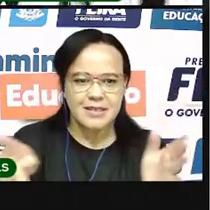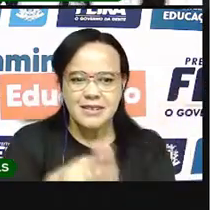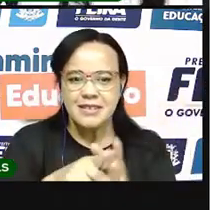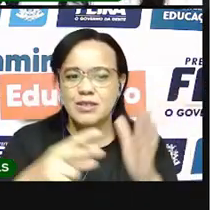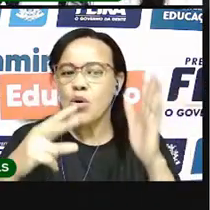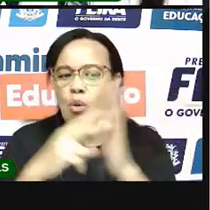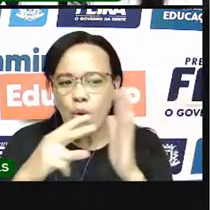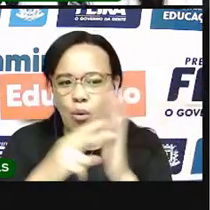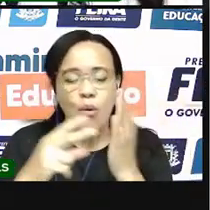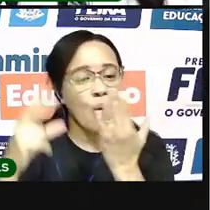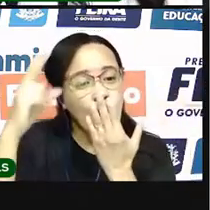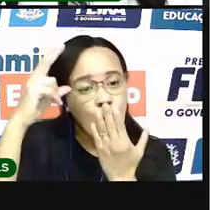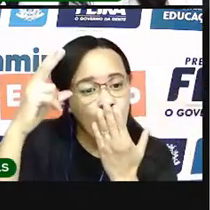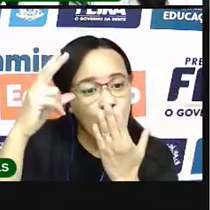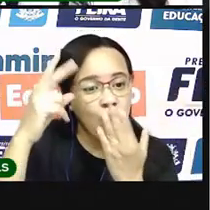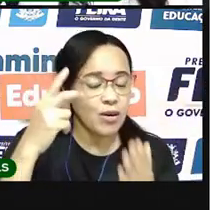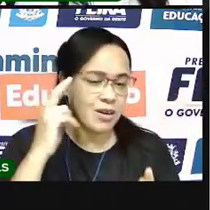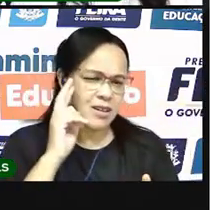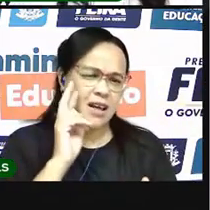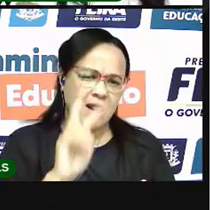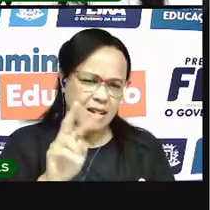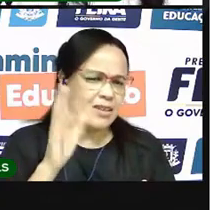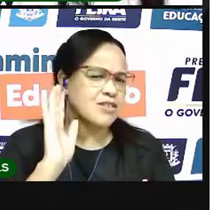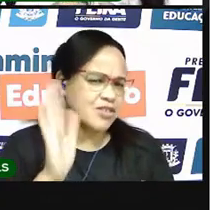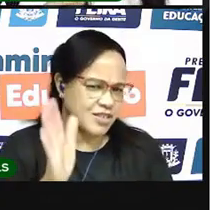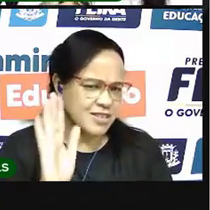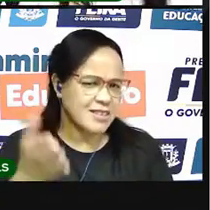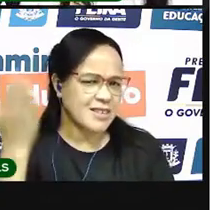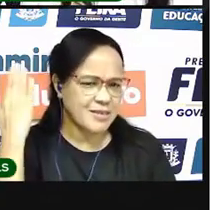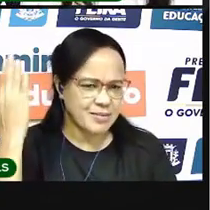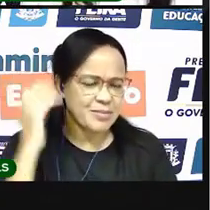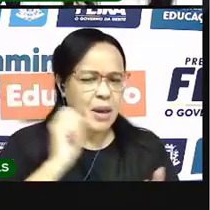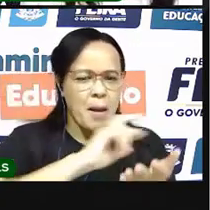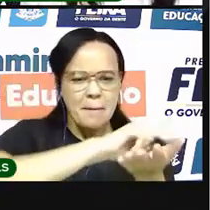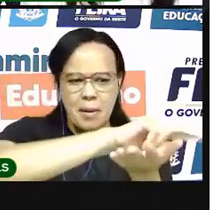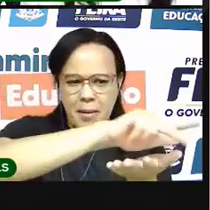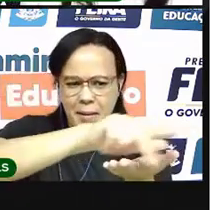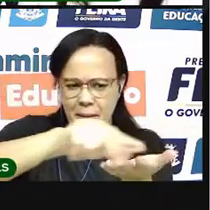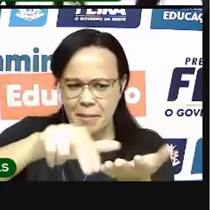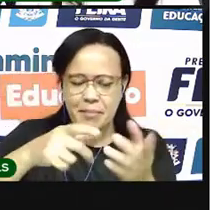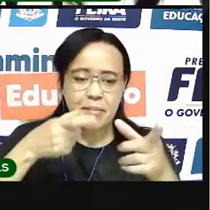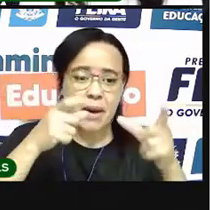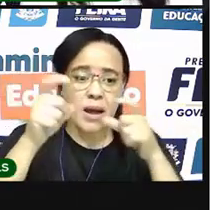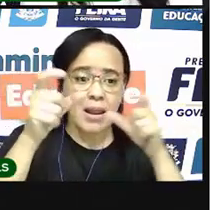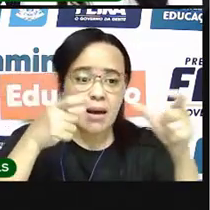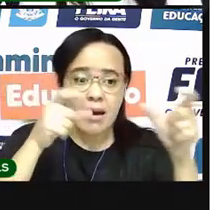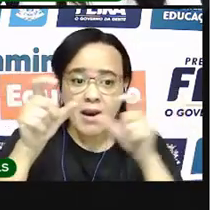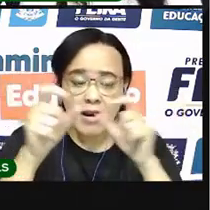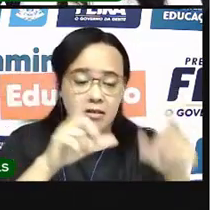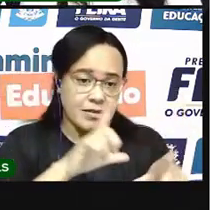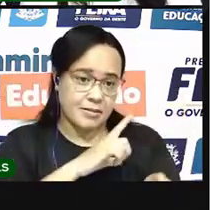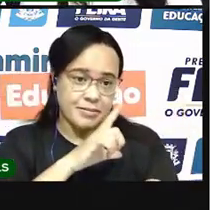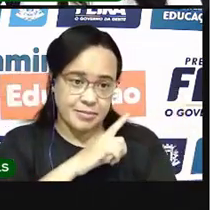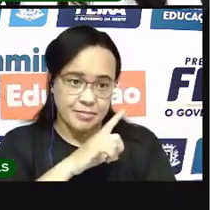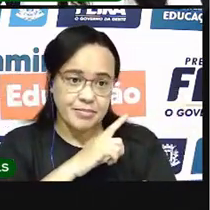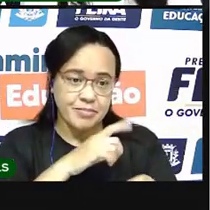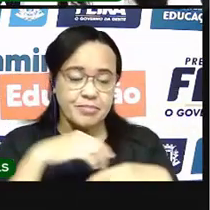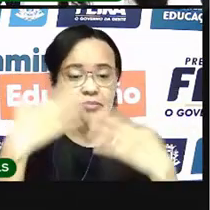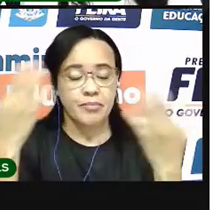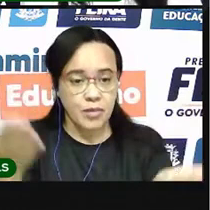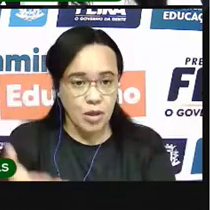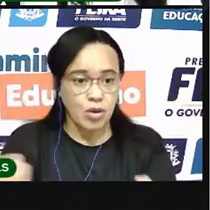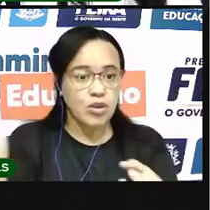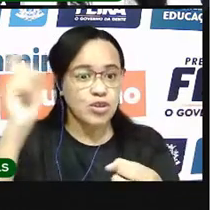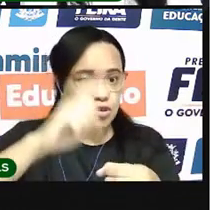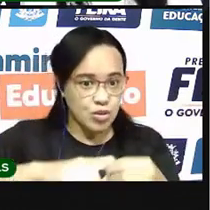A gente já viu um pouco sobre isso, sobre as várias palavras indígenas que tem, não é isso? E vamos retomar